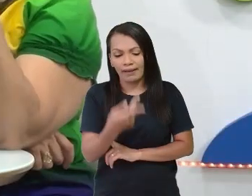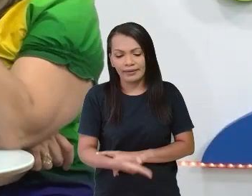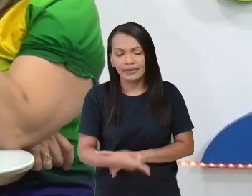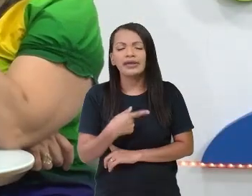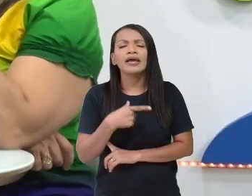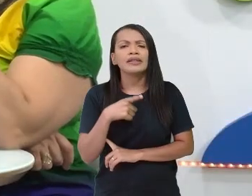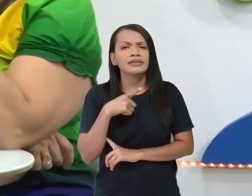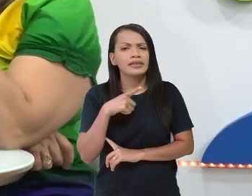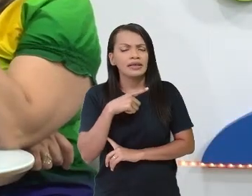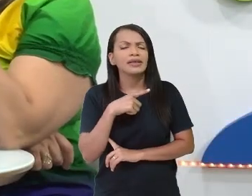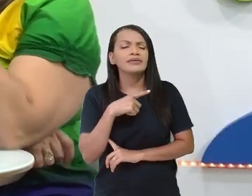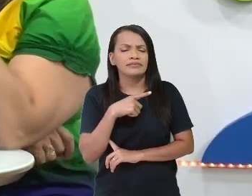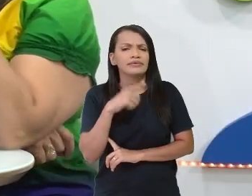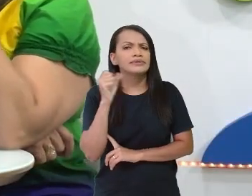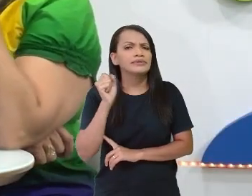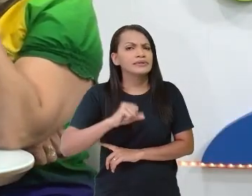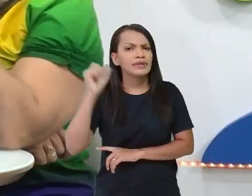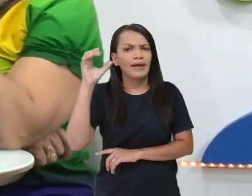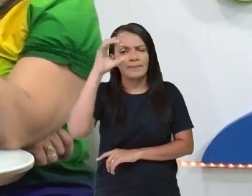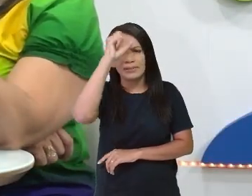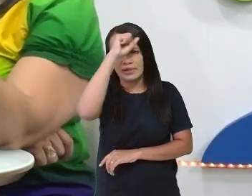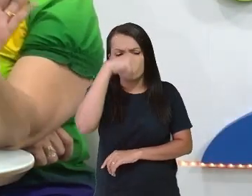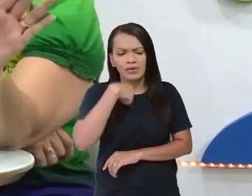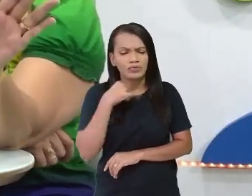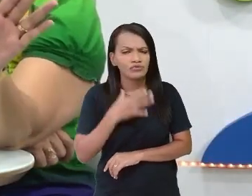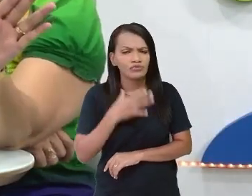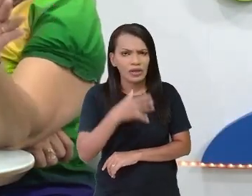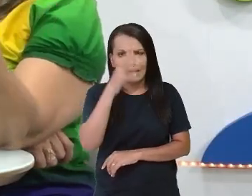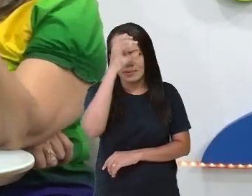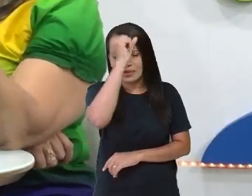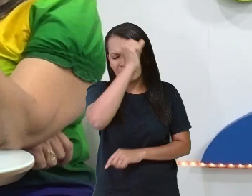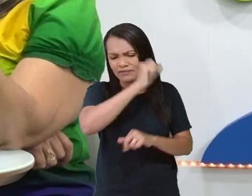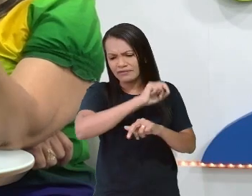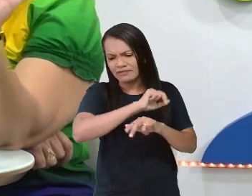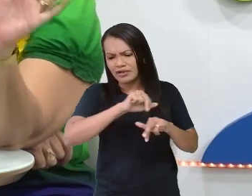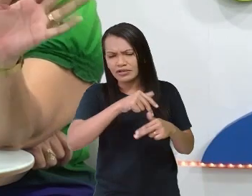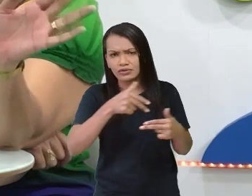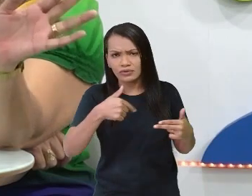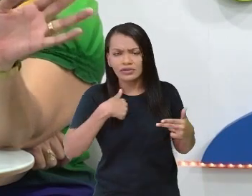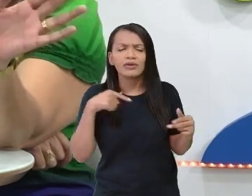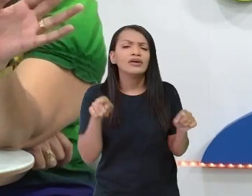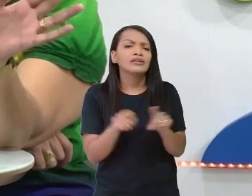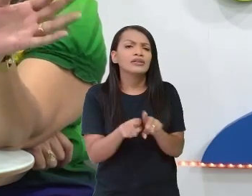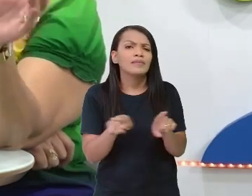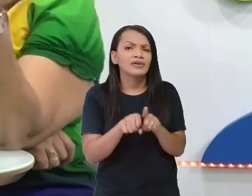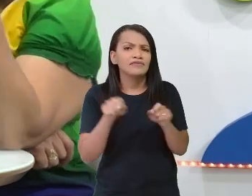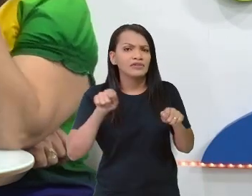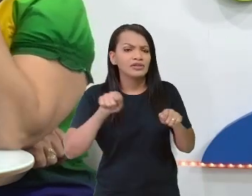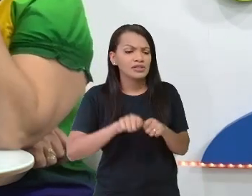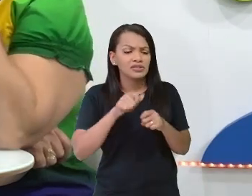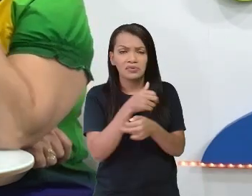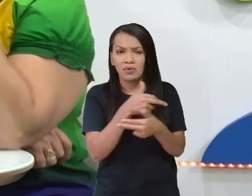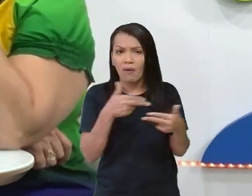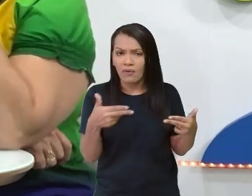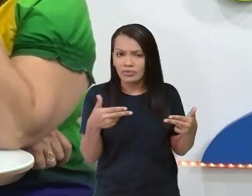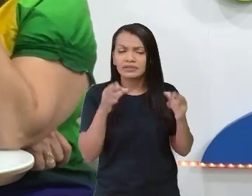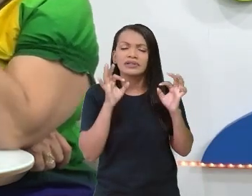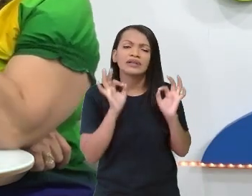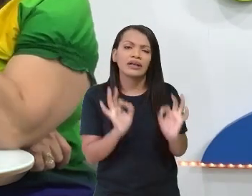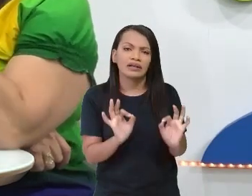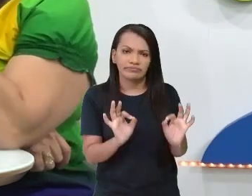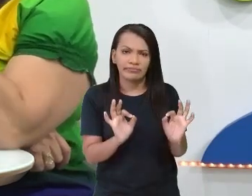ajudar dentro de casa. Não é isso, professora Cátia? É isso mesmo. Eu mesma aprendi muita coisa aqui e já estou fazendo minhas ações em casa, viu? Eu também.